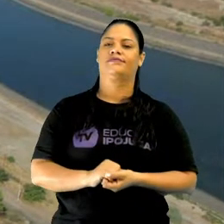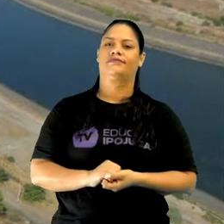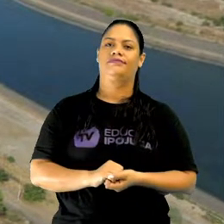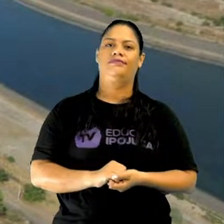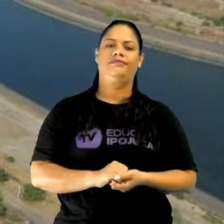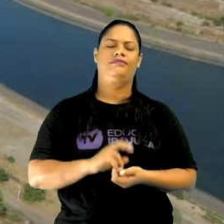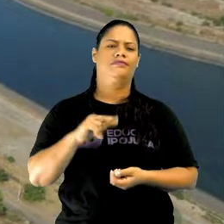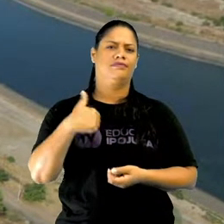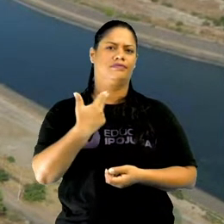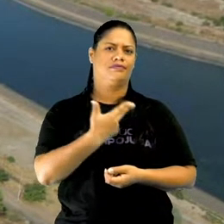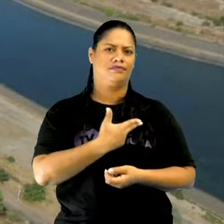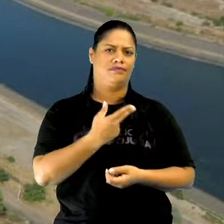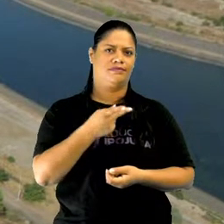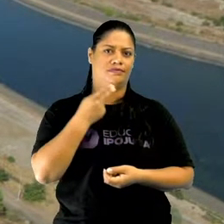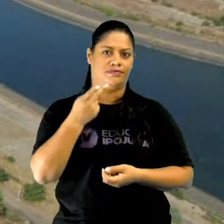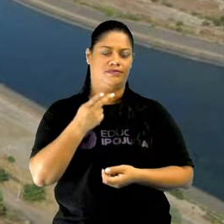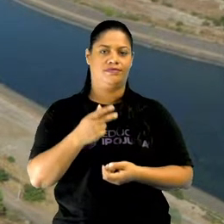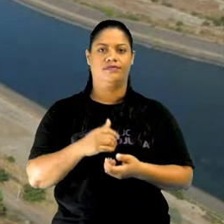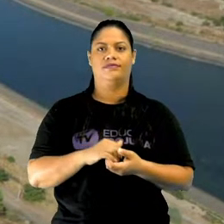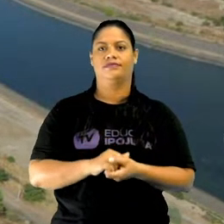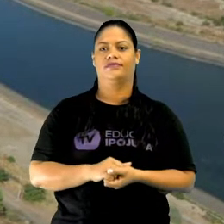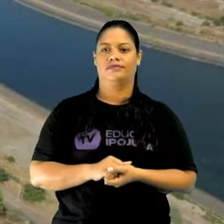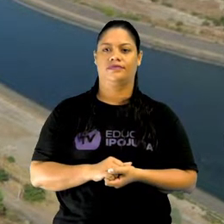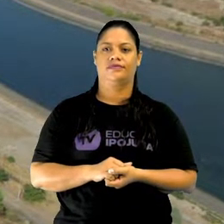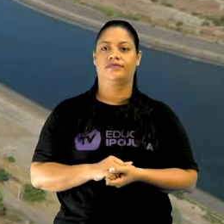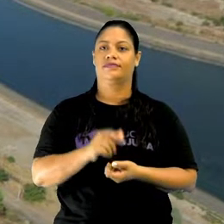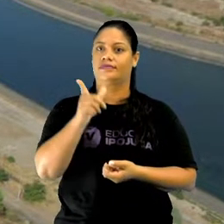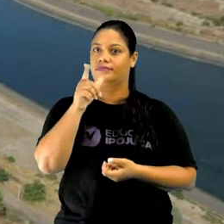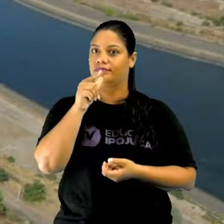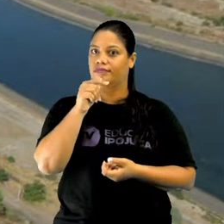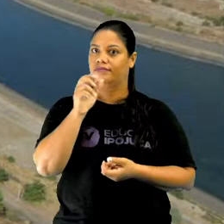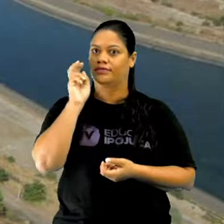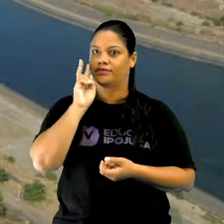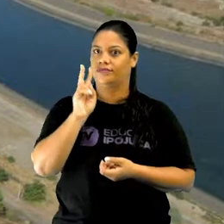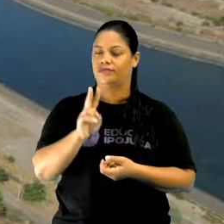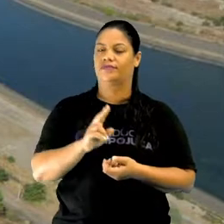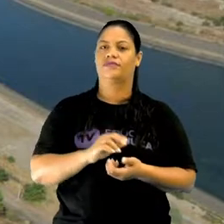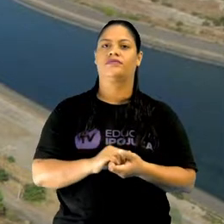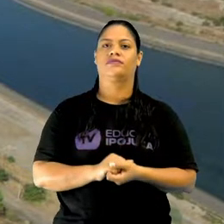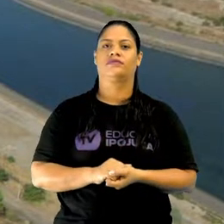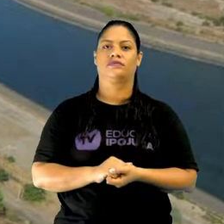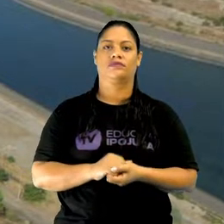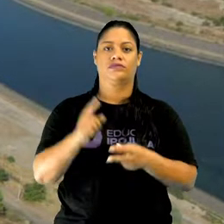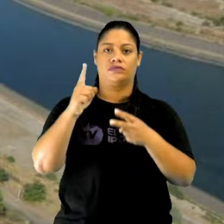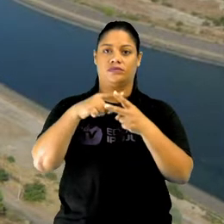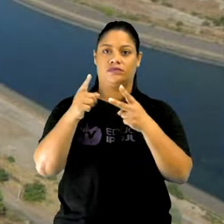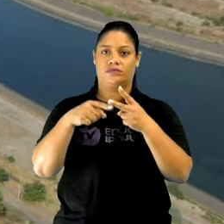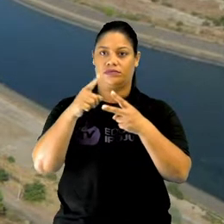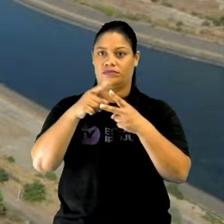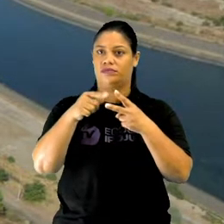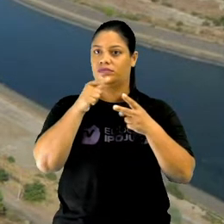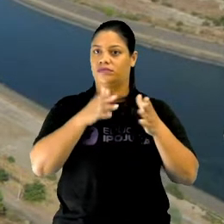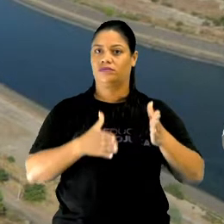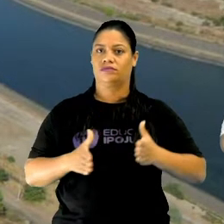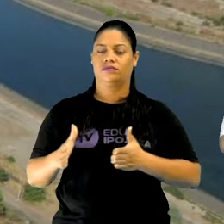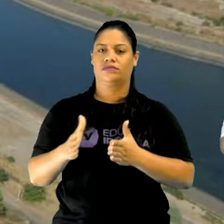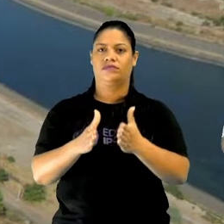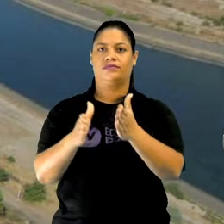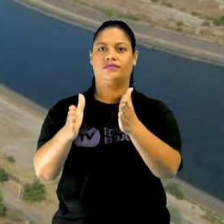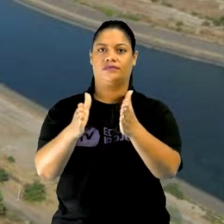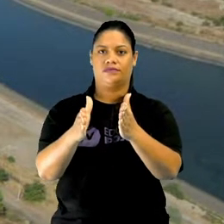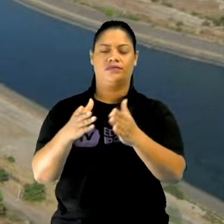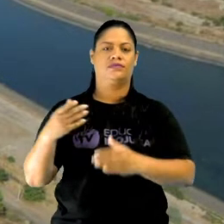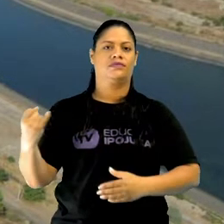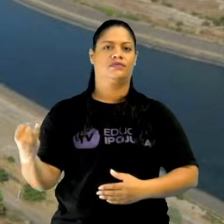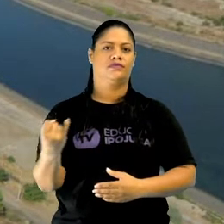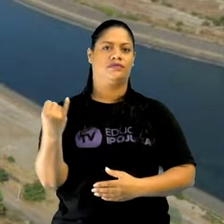Quando a gente fala em hidrografia do continente asiático, eu trouxe para vocês aqui a imagem de dois rios que são considerados muito